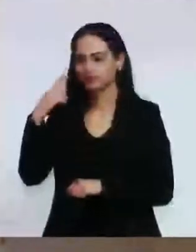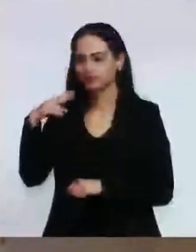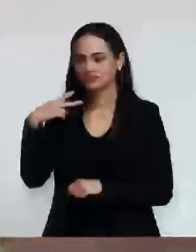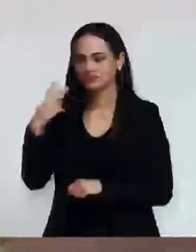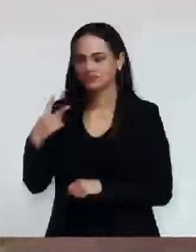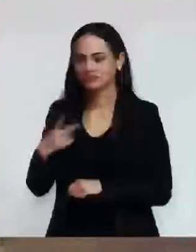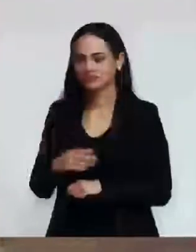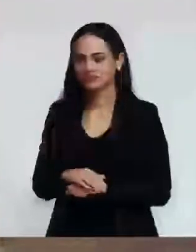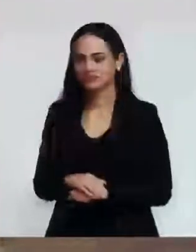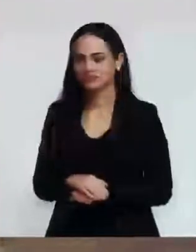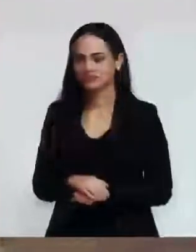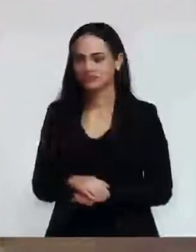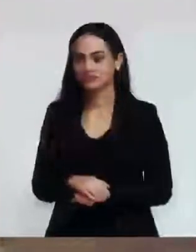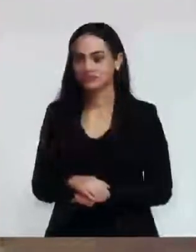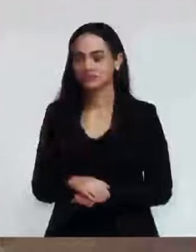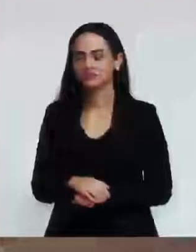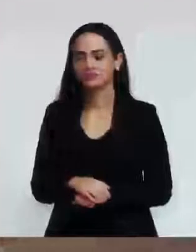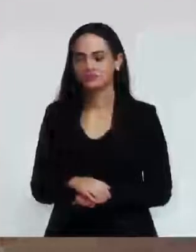Renato,